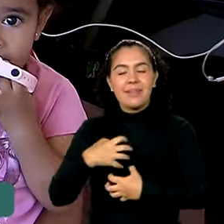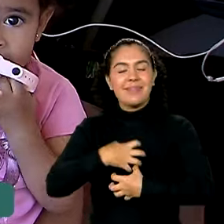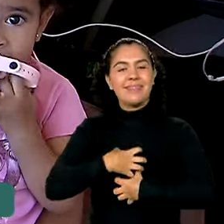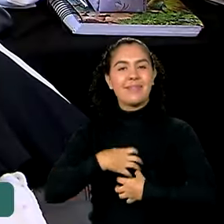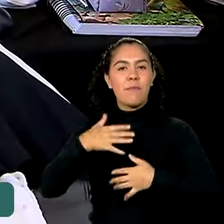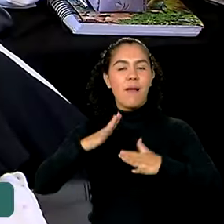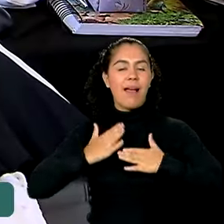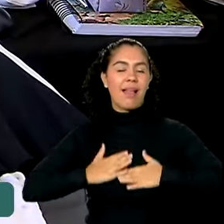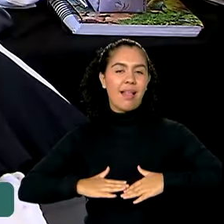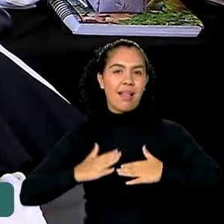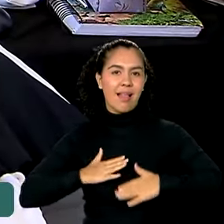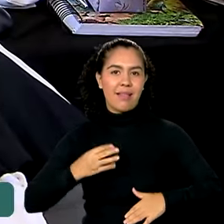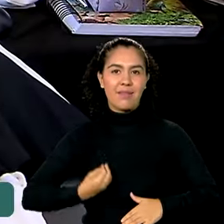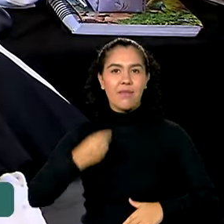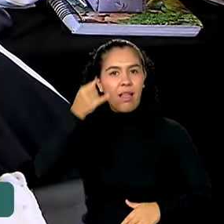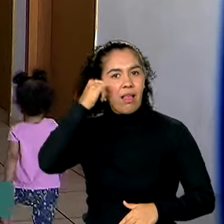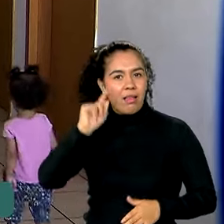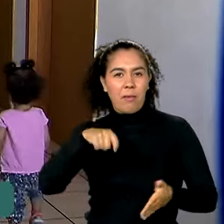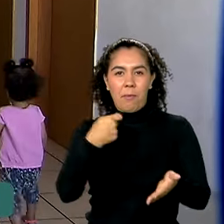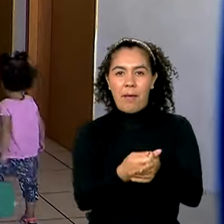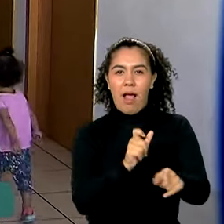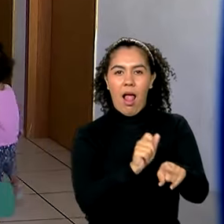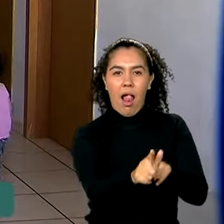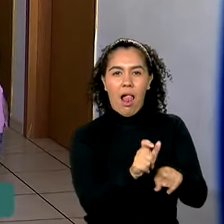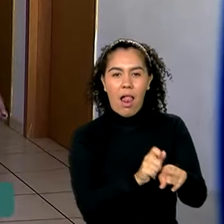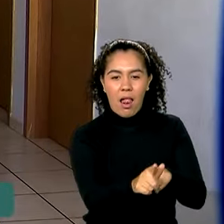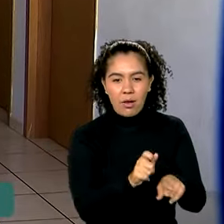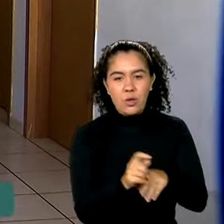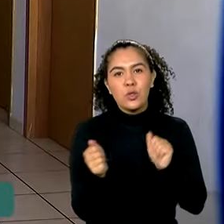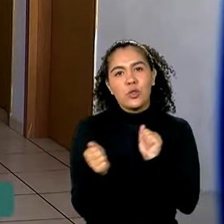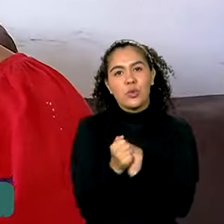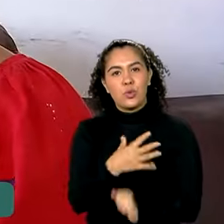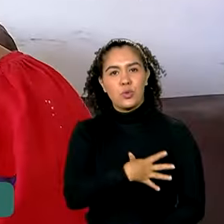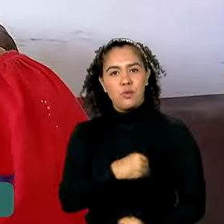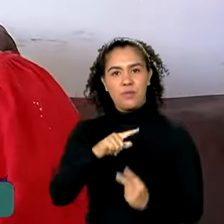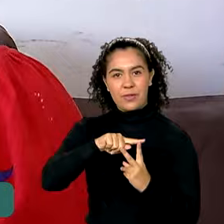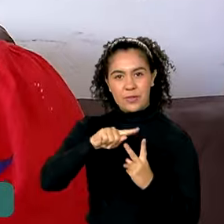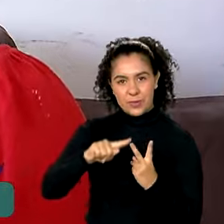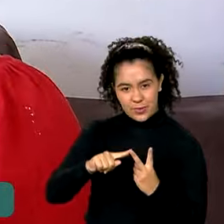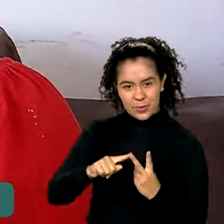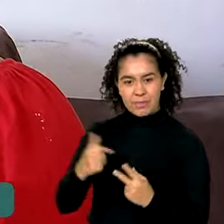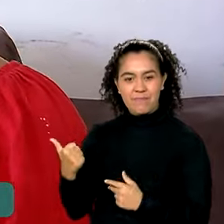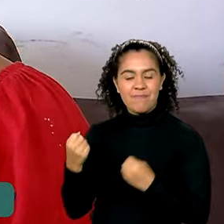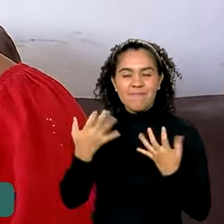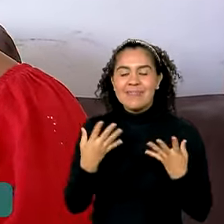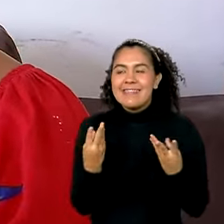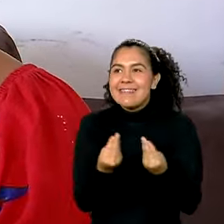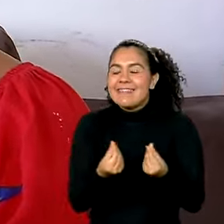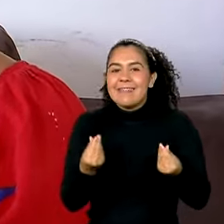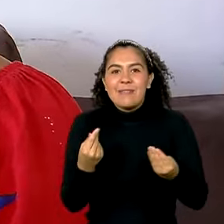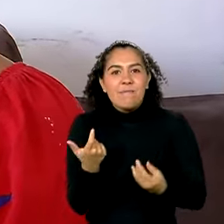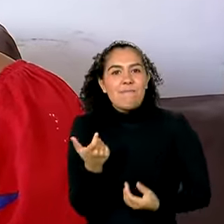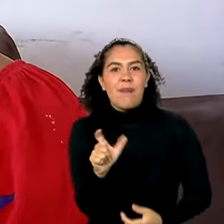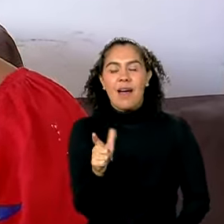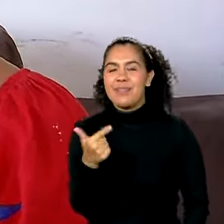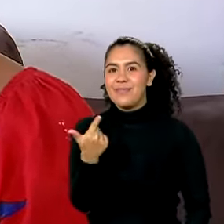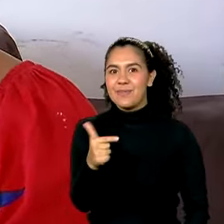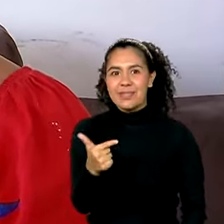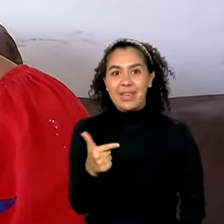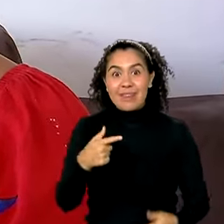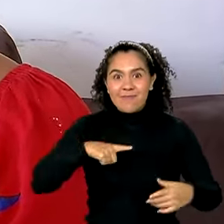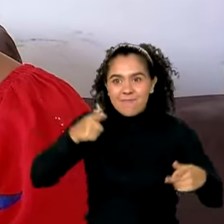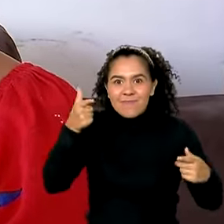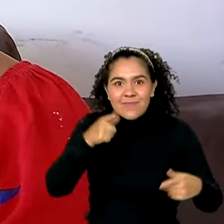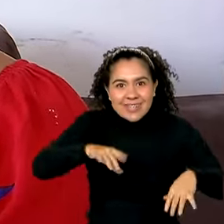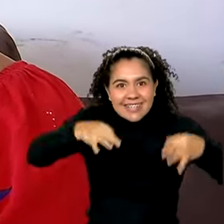tranquilidade sem pagar aluguel junto dos dois filhos olha é indescritível quando deu certo que a gente